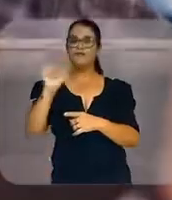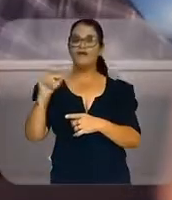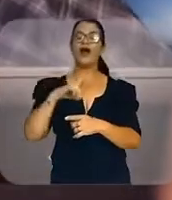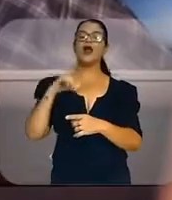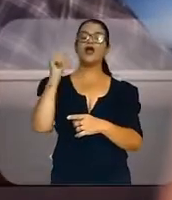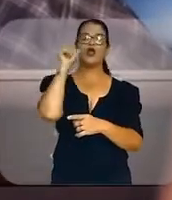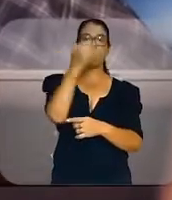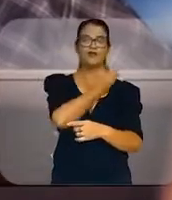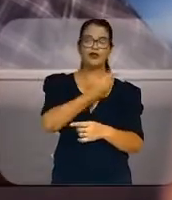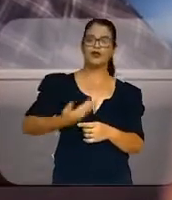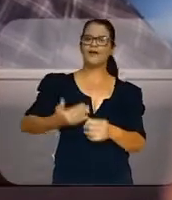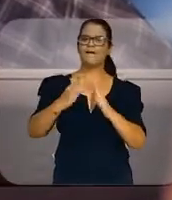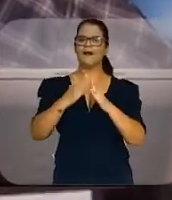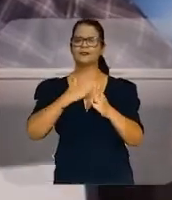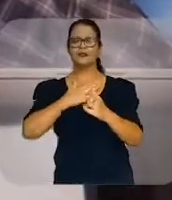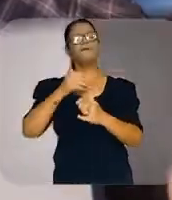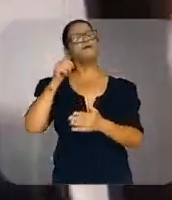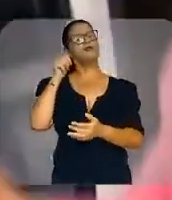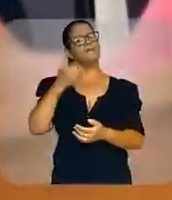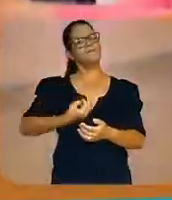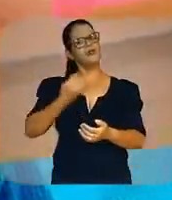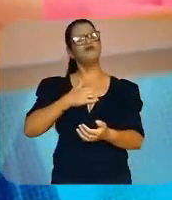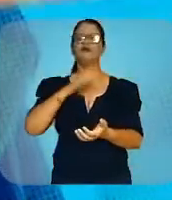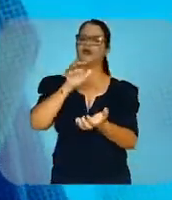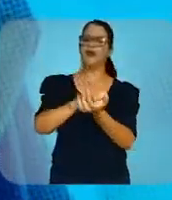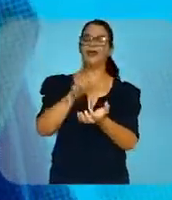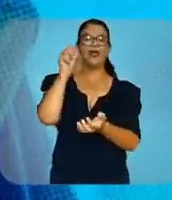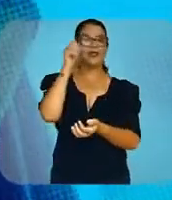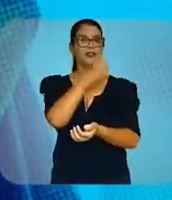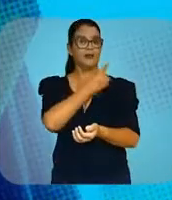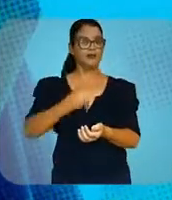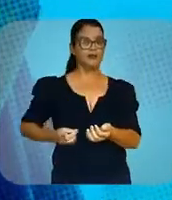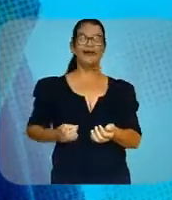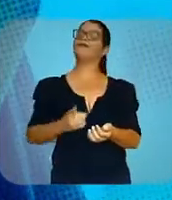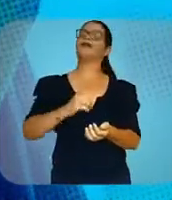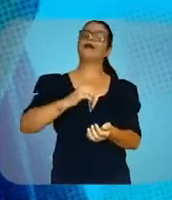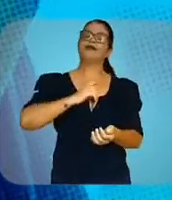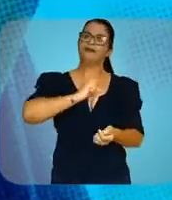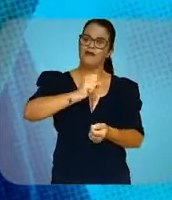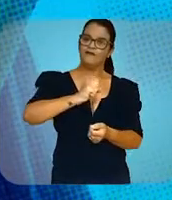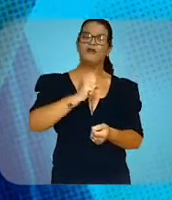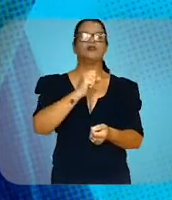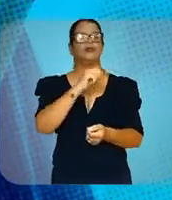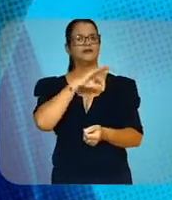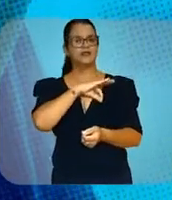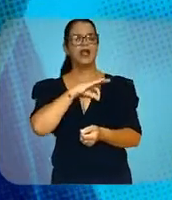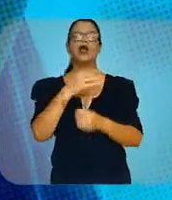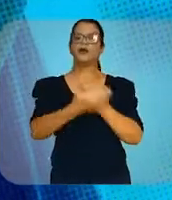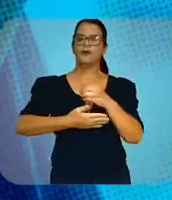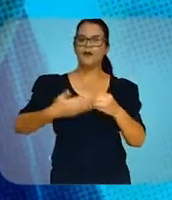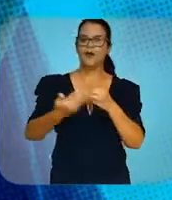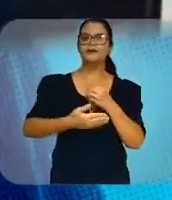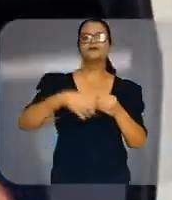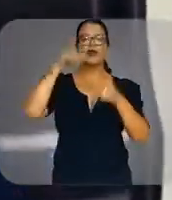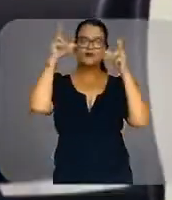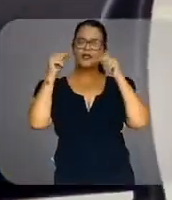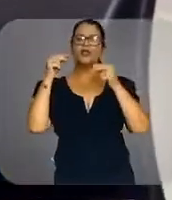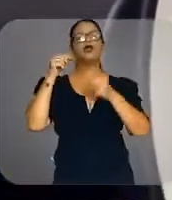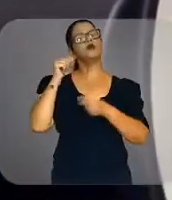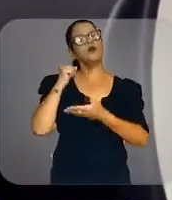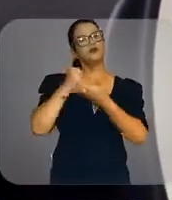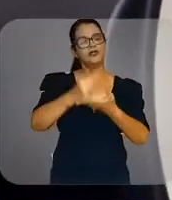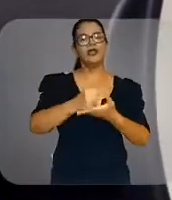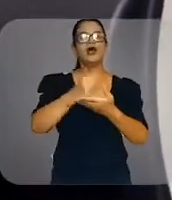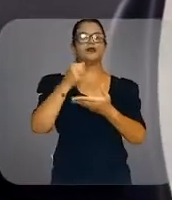governadora do Minha Casa Minha Vida Pernambuco. E a deputada que defendeu o piso salarial para enfermeiros, auxiliares e parteiras